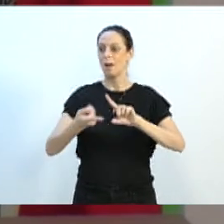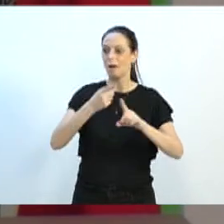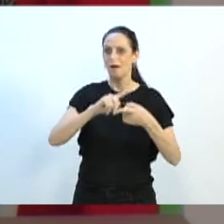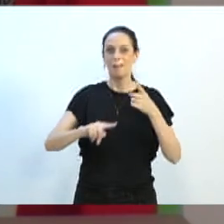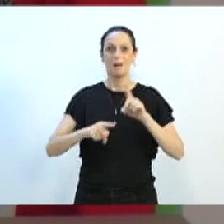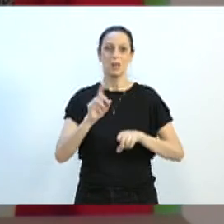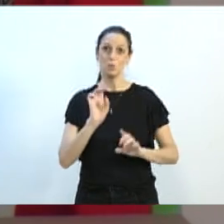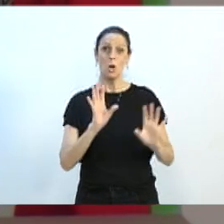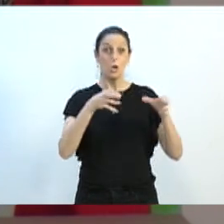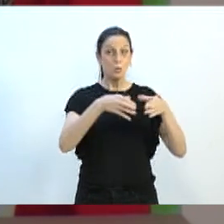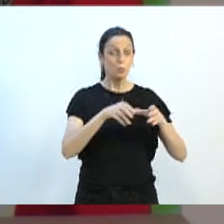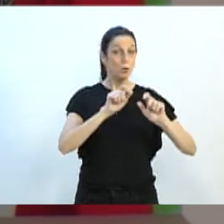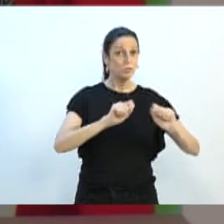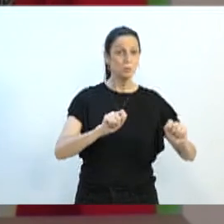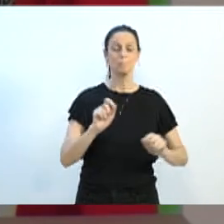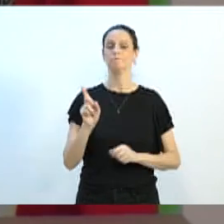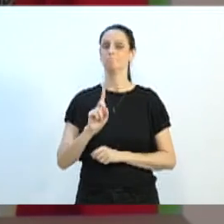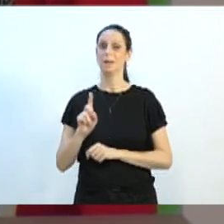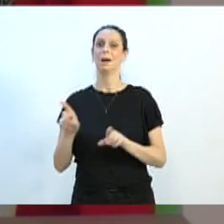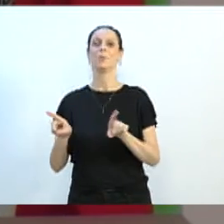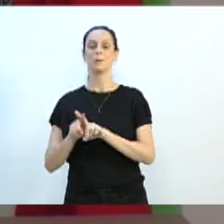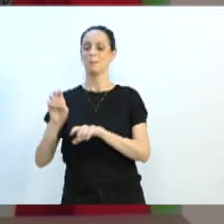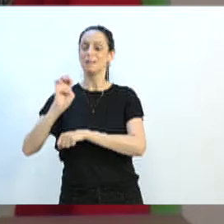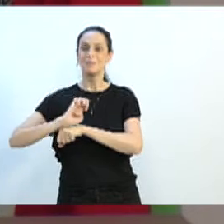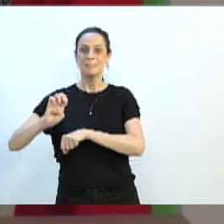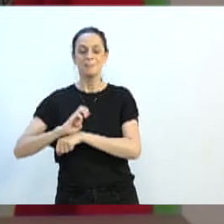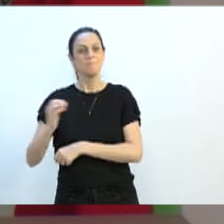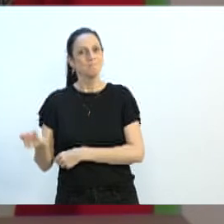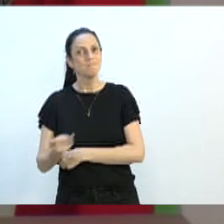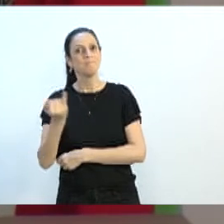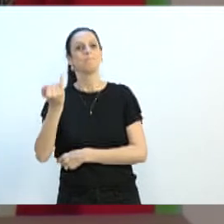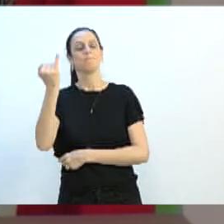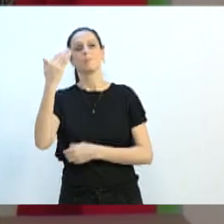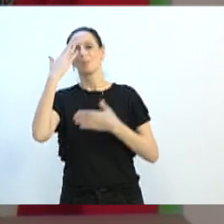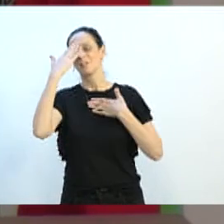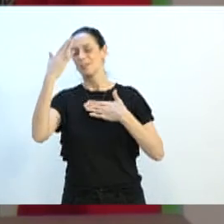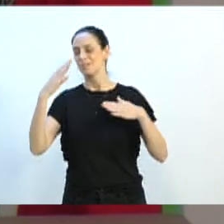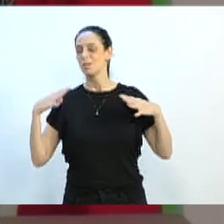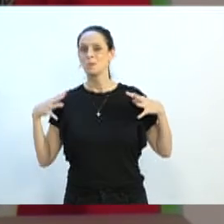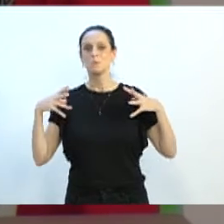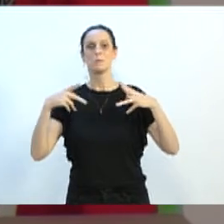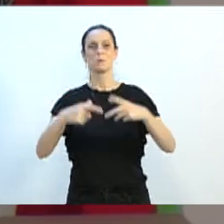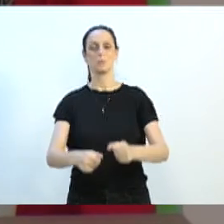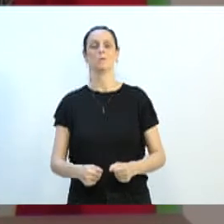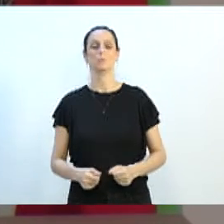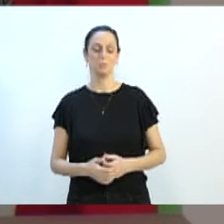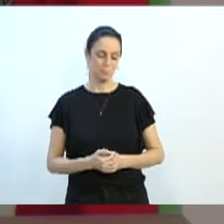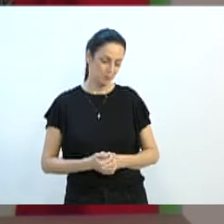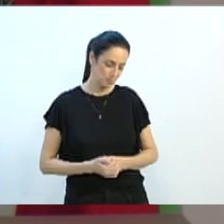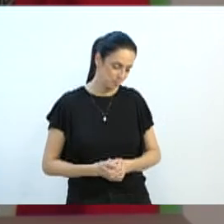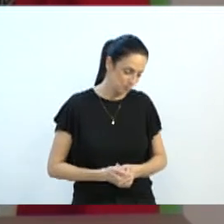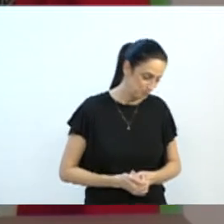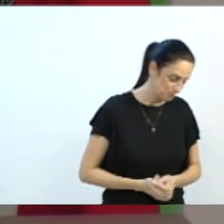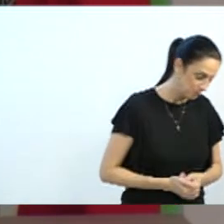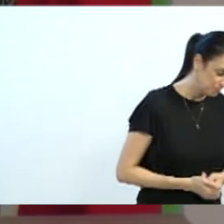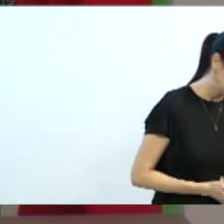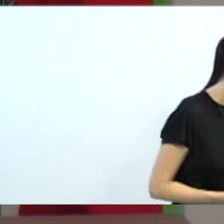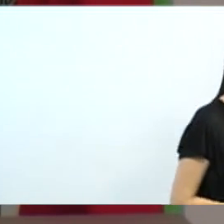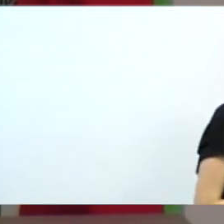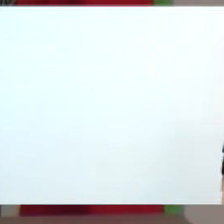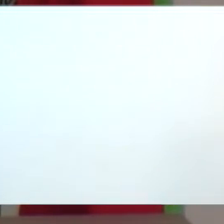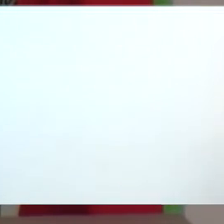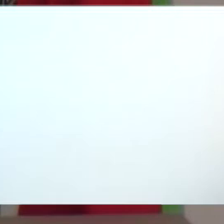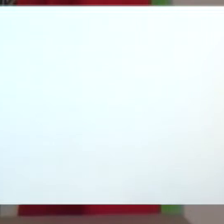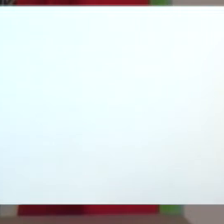a equipe de assessores, mas os estagiários também, que são fundamentais, e agradeço todos os nossos. Então, fazer esse